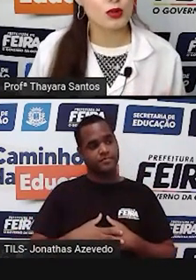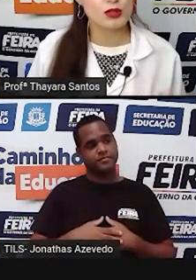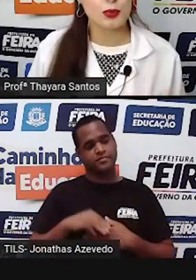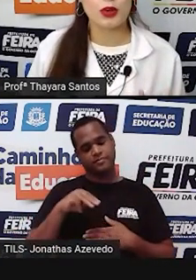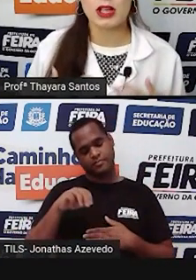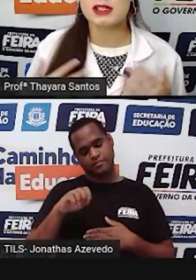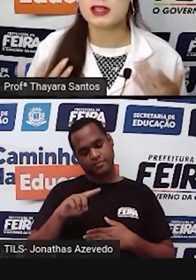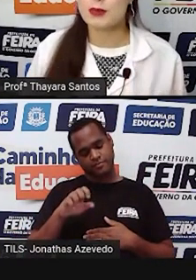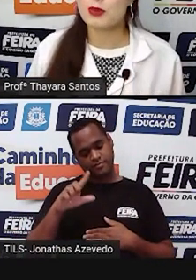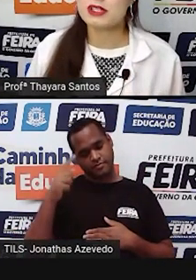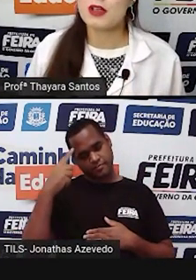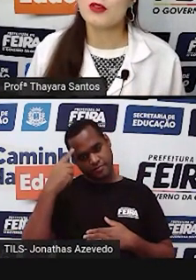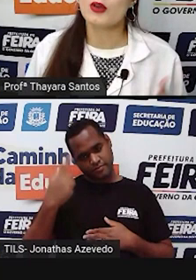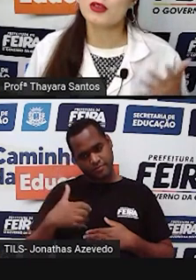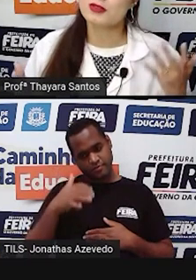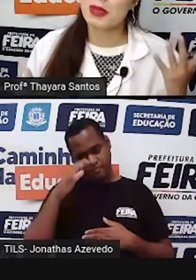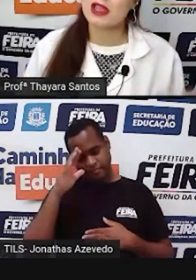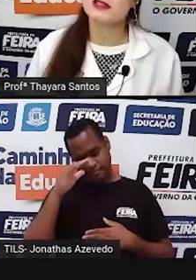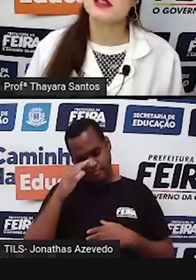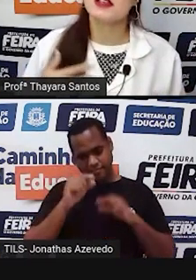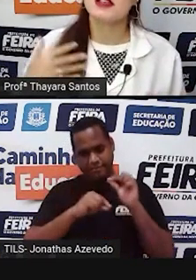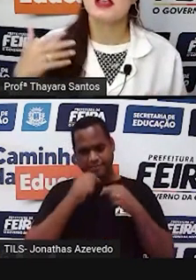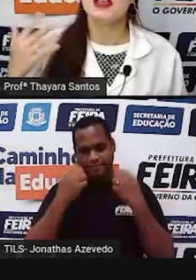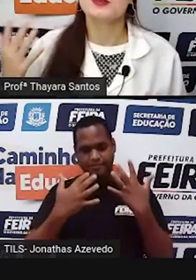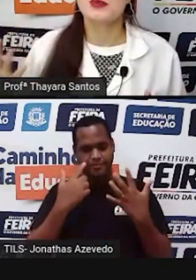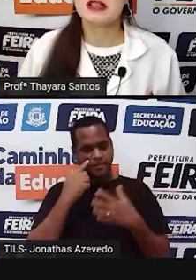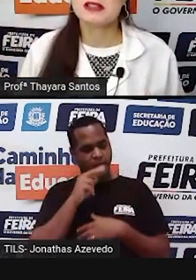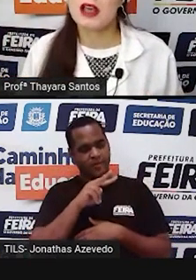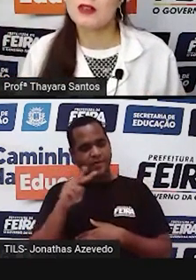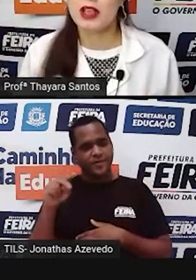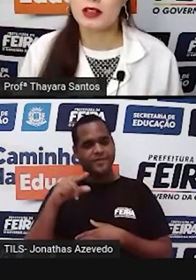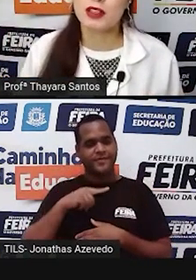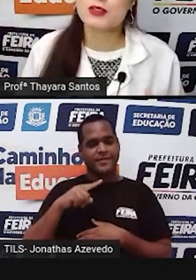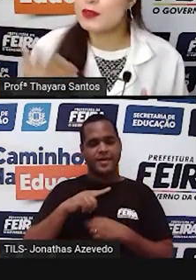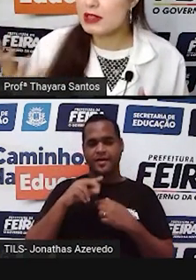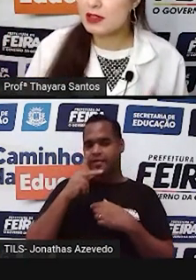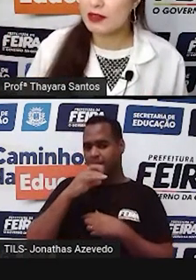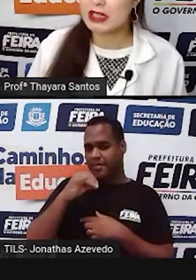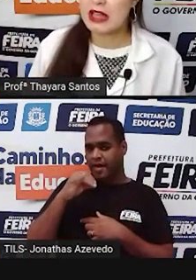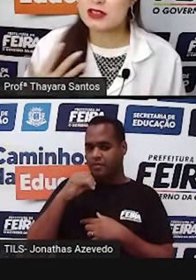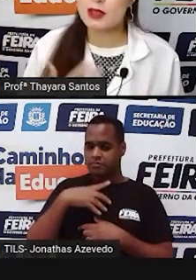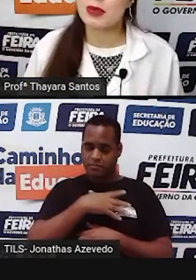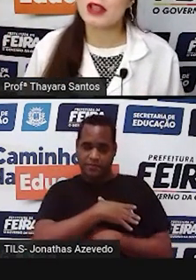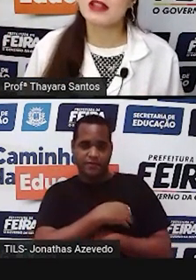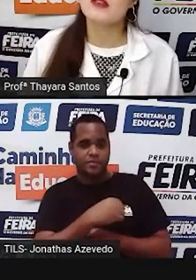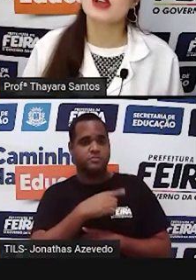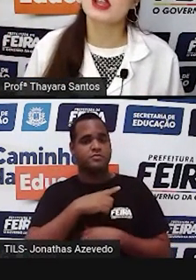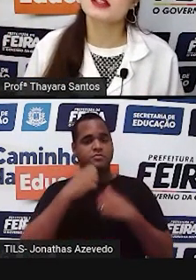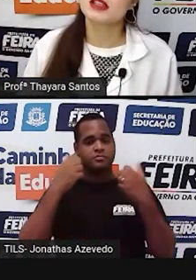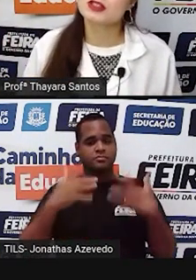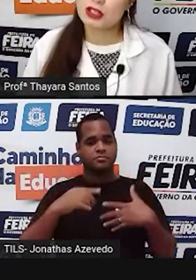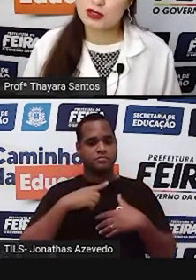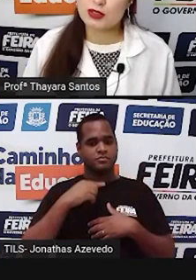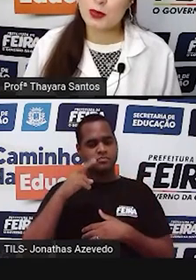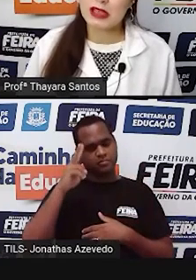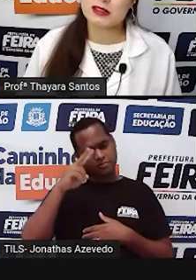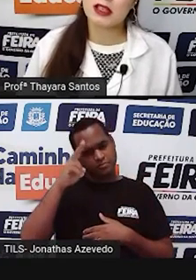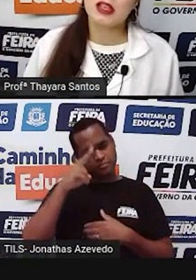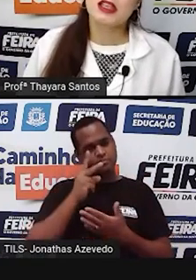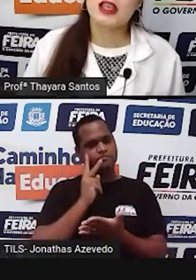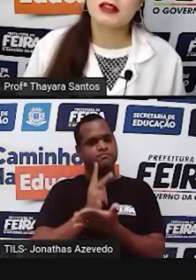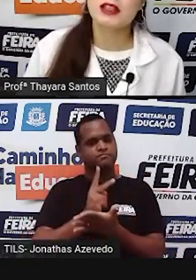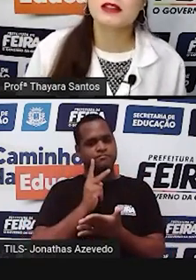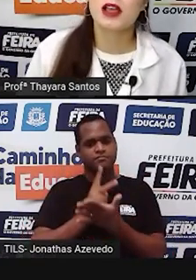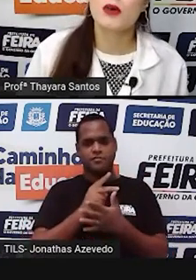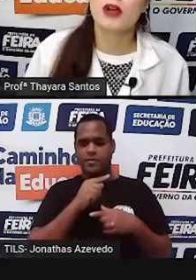curioso porque ele sempre observou que os pais passavam, que os filhos, na verdade, sempre davam características dos pais.